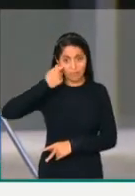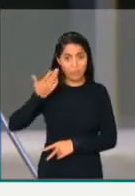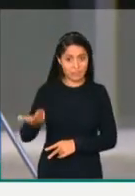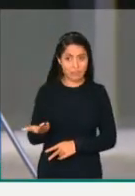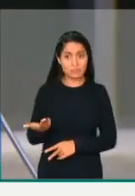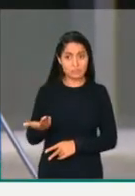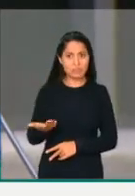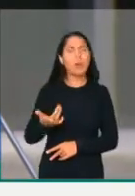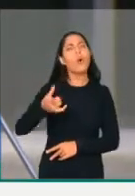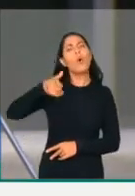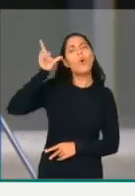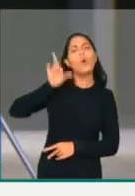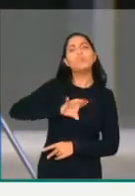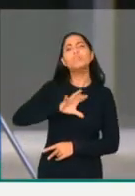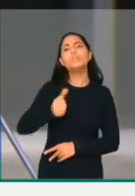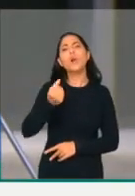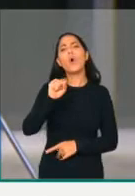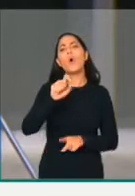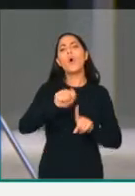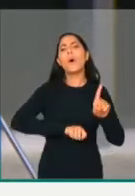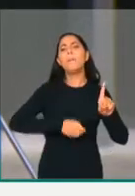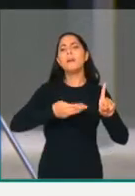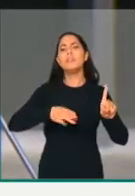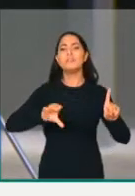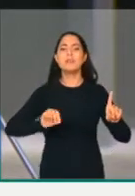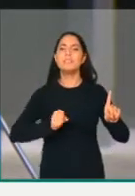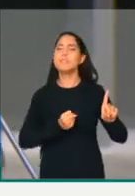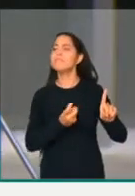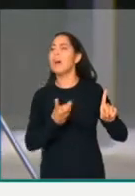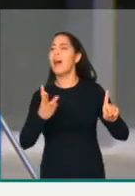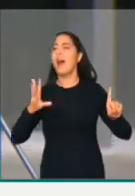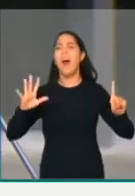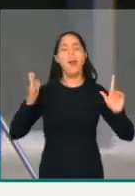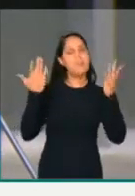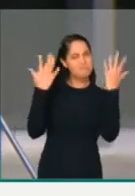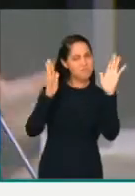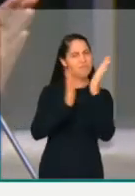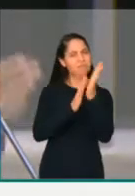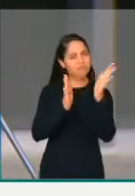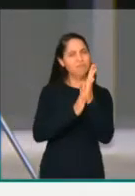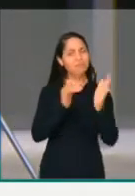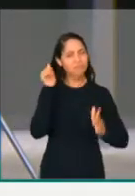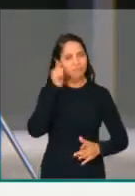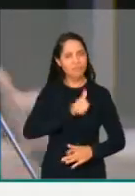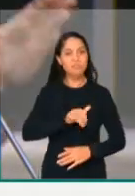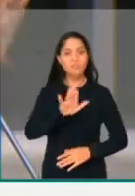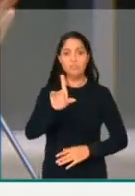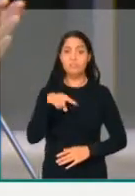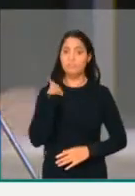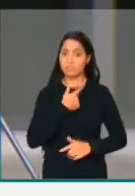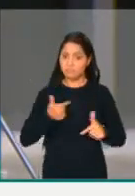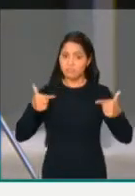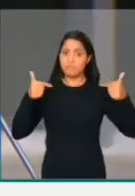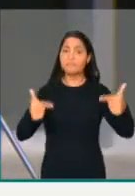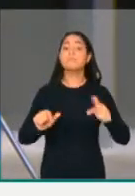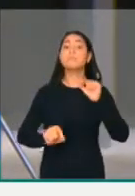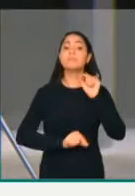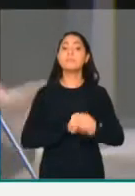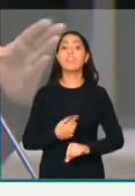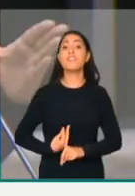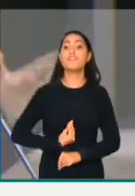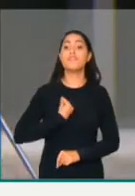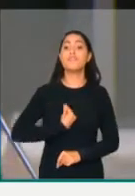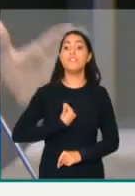mulheres. Mas muito mais do que um dia de comemoração, o nosso dia é um dia de reafirmar a luta. A luta pelas vidas, a luta contra o Covid,